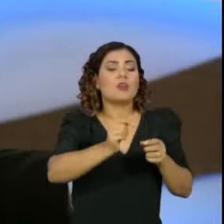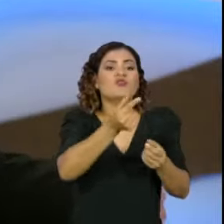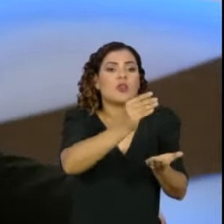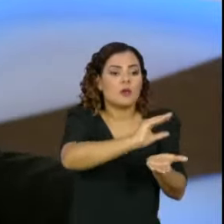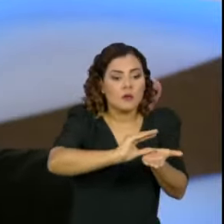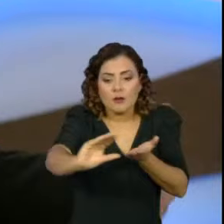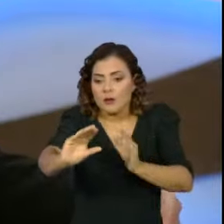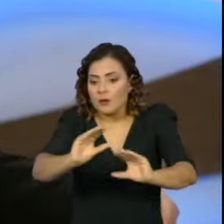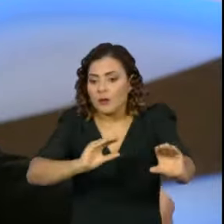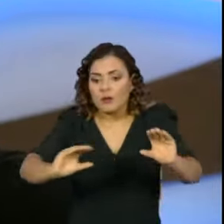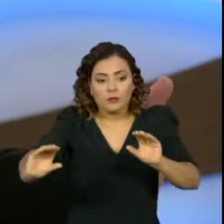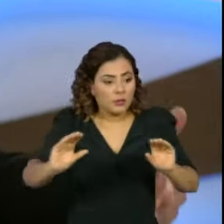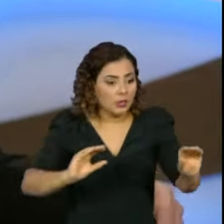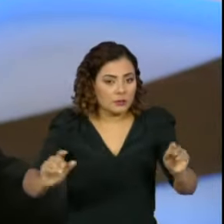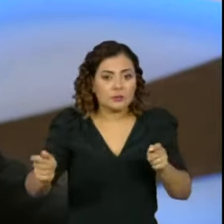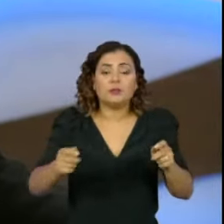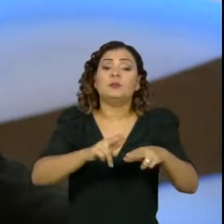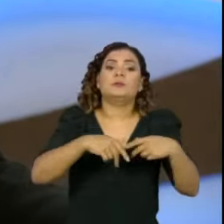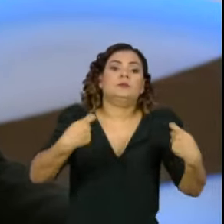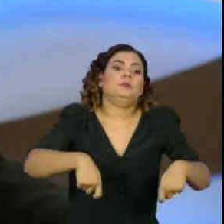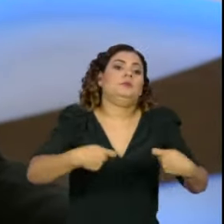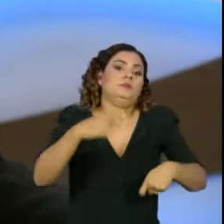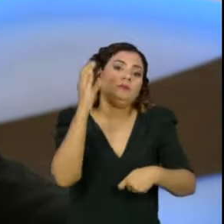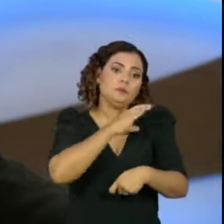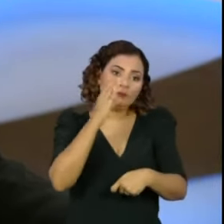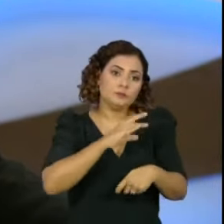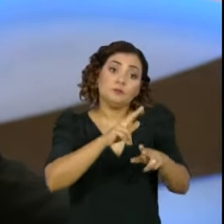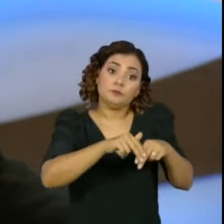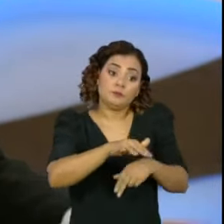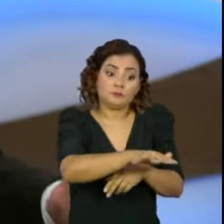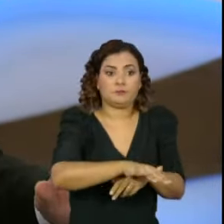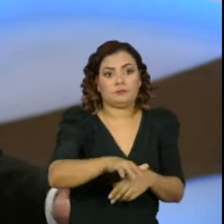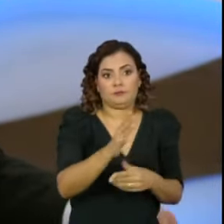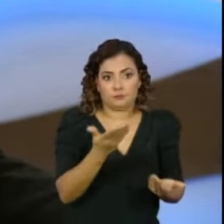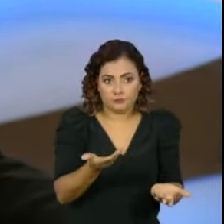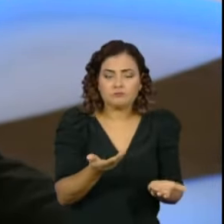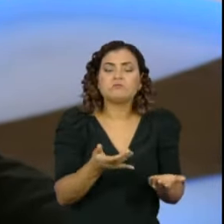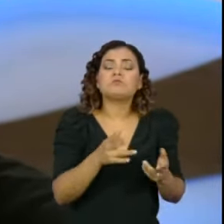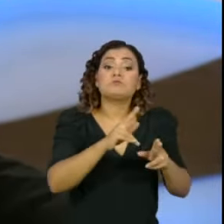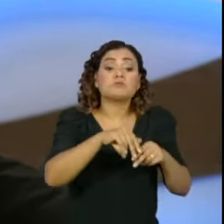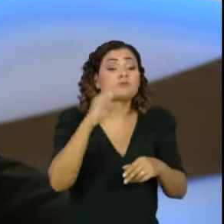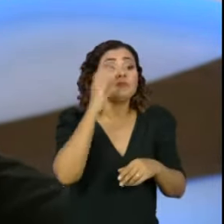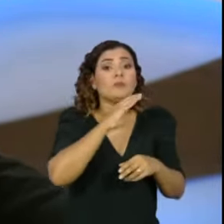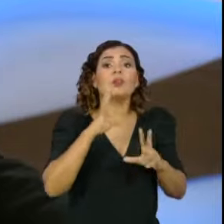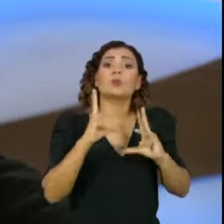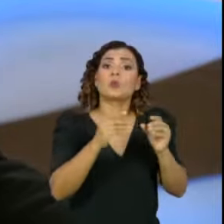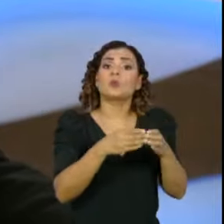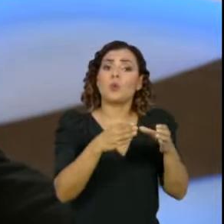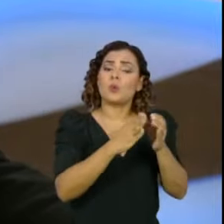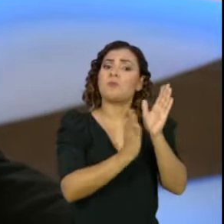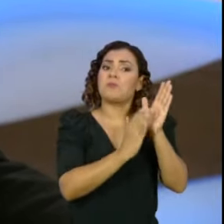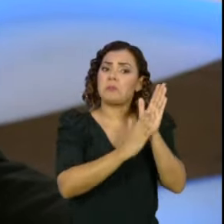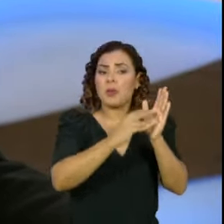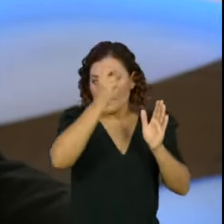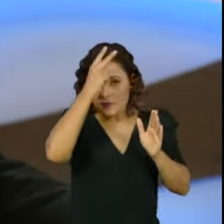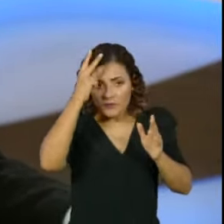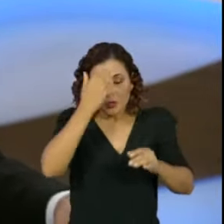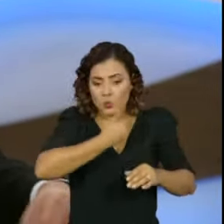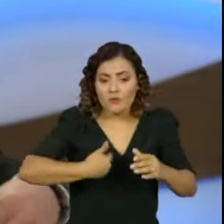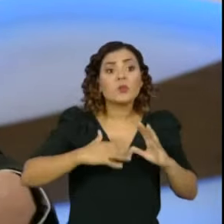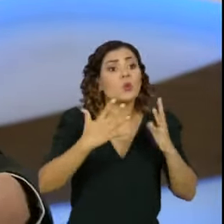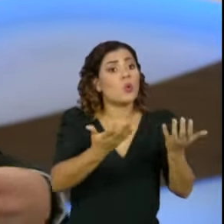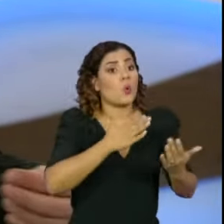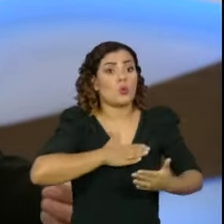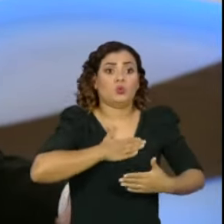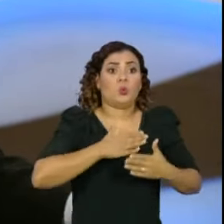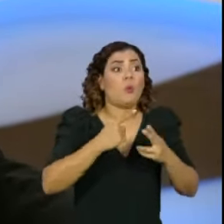recursos de acordo com a sua necessidade e com as suas circunstâncias locais. Isso, naquele instante, foi, inclusive, muito aplaudido por prefeitos, por governadores, que